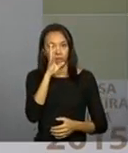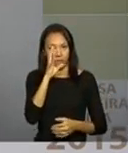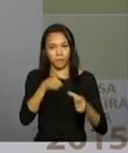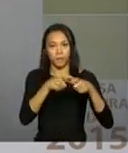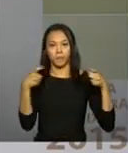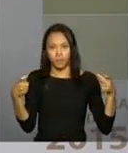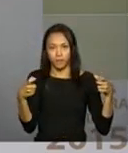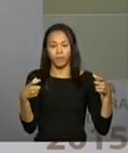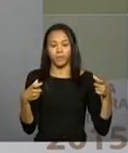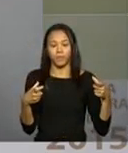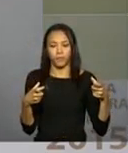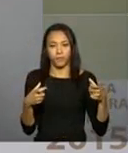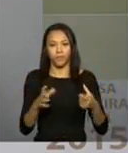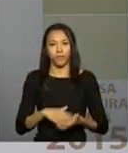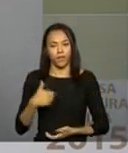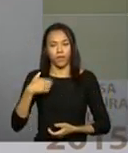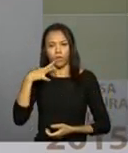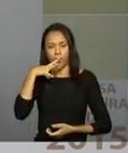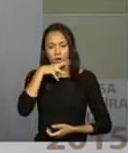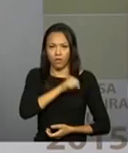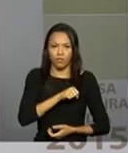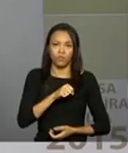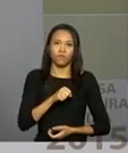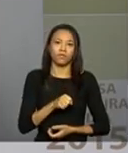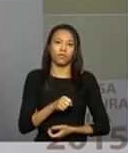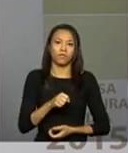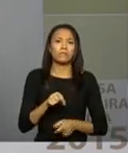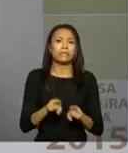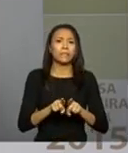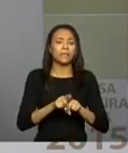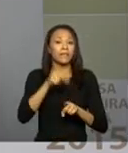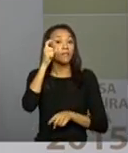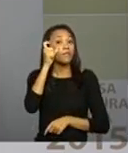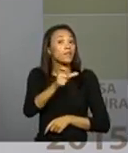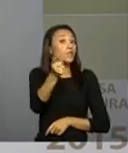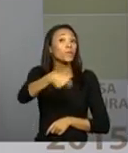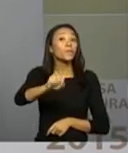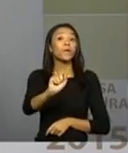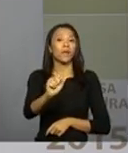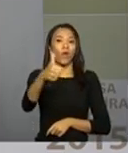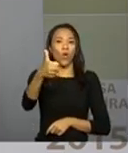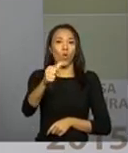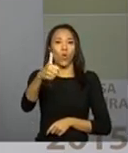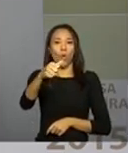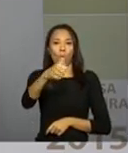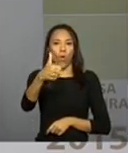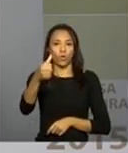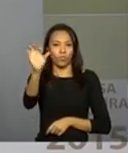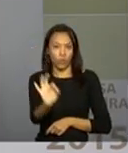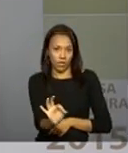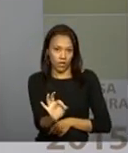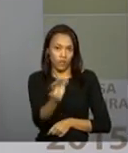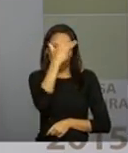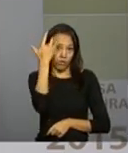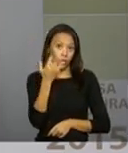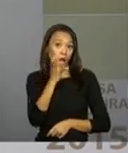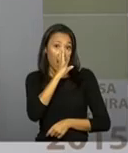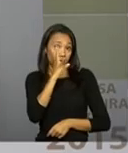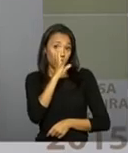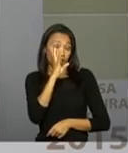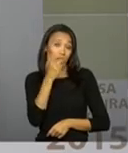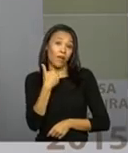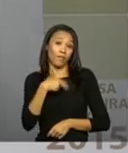E eu acho, aí por uma, eu achei interessantíssimo o fato de que 11% das pessoas dizem assistir televisão para ter companhia.